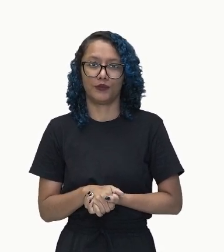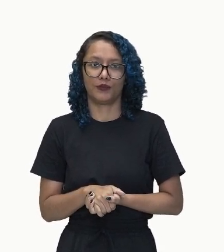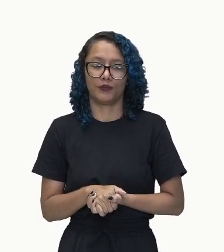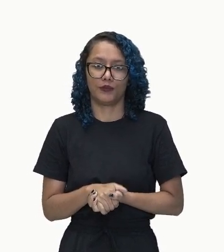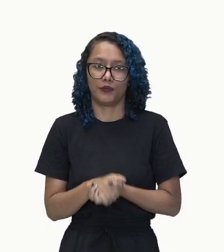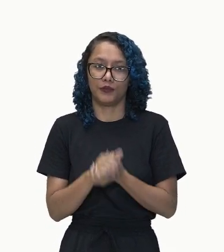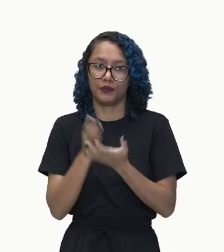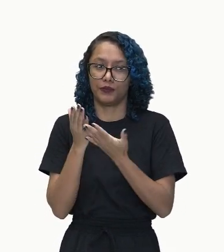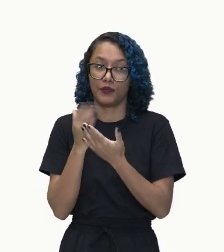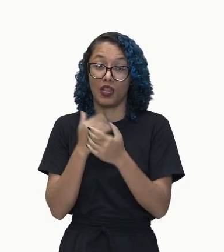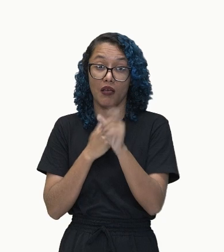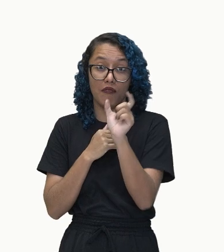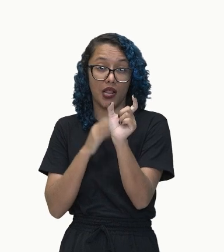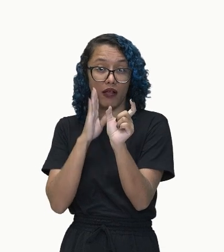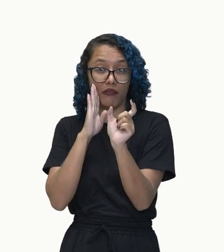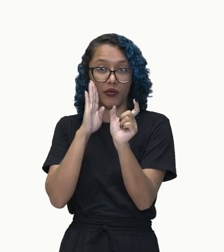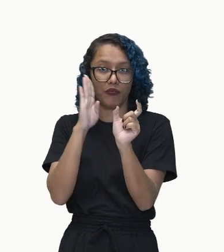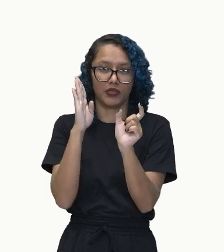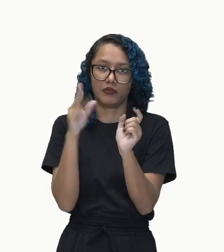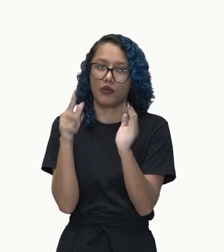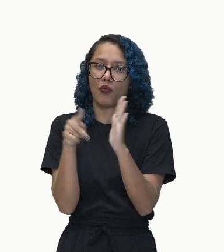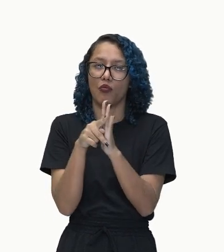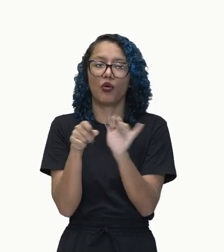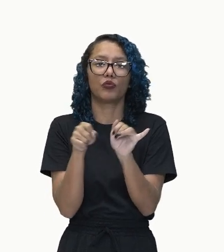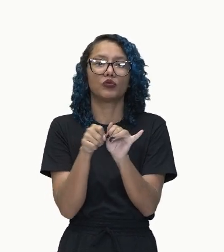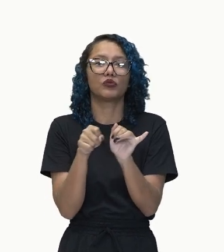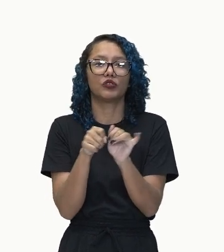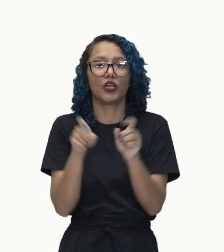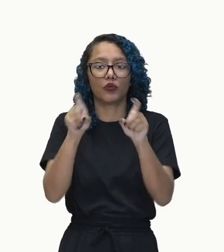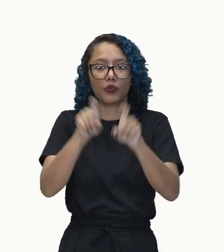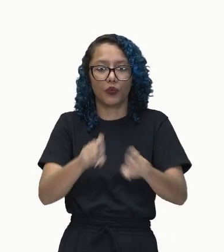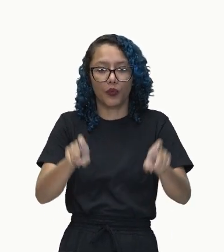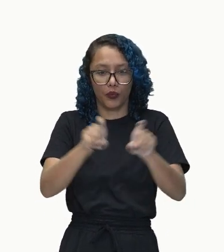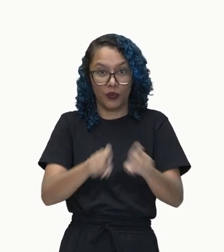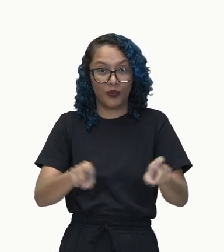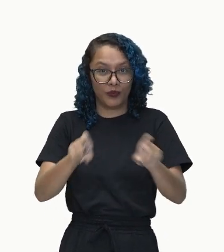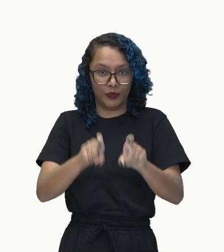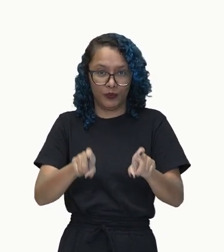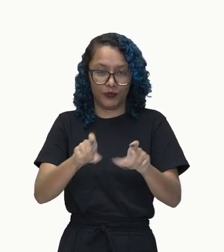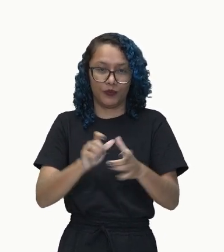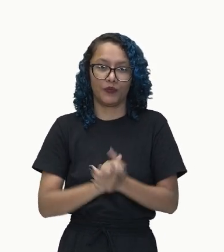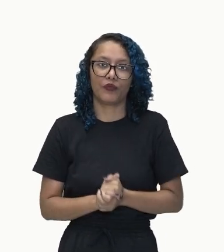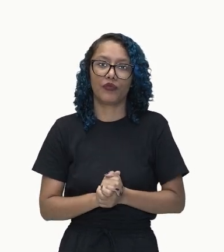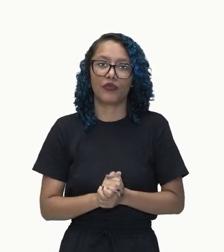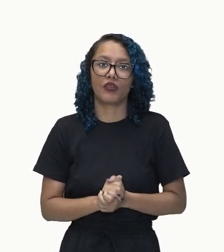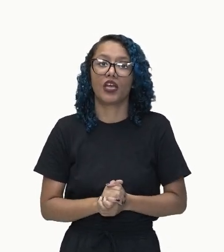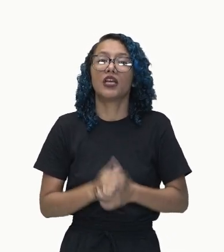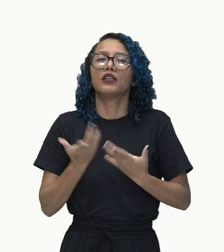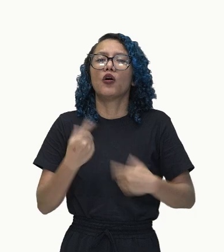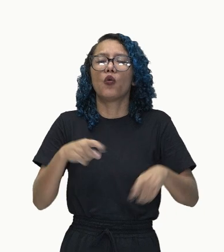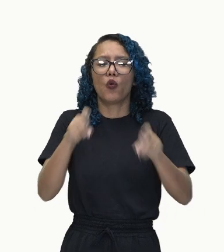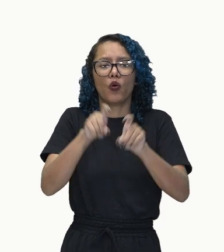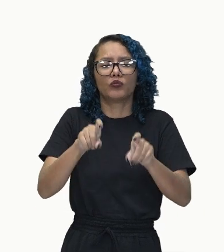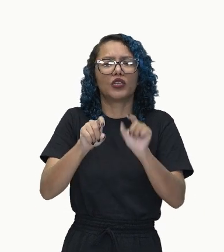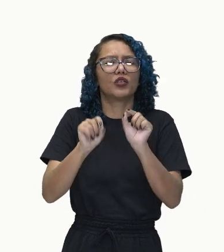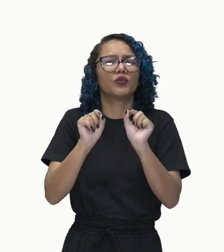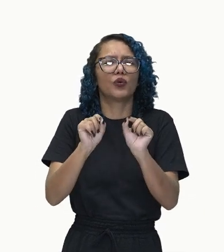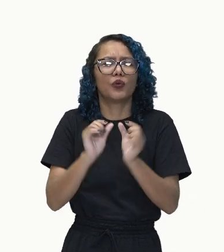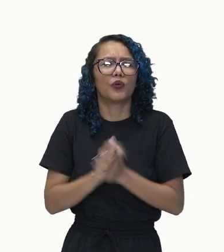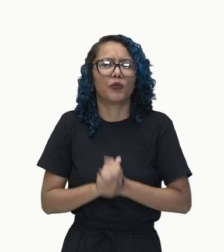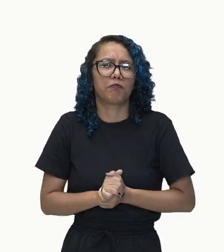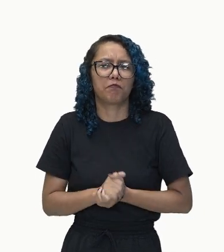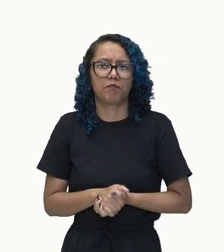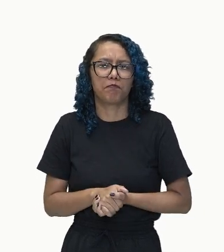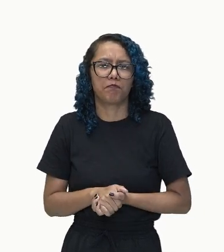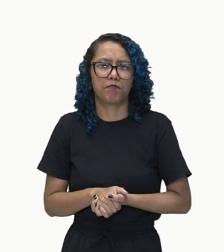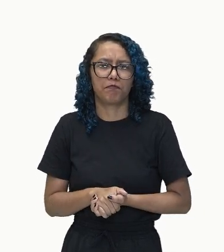Computadores. É o núcleo do sujeito. Ok? O que que se diz desse sujeito dos computadores novos? O que se diz